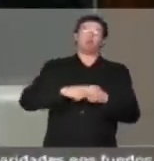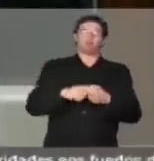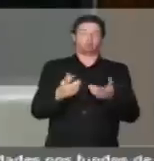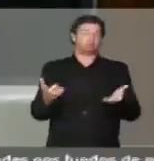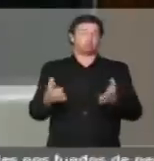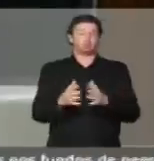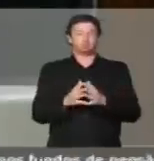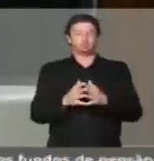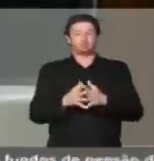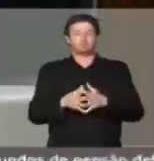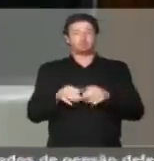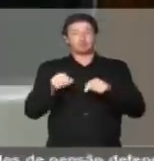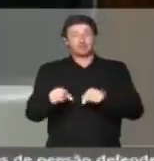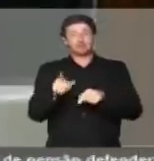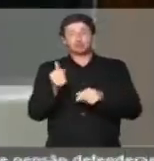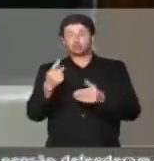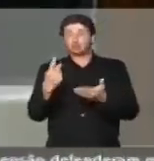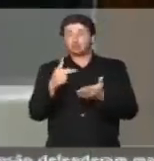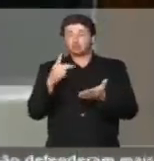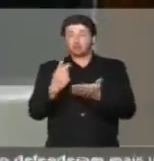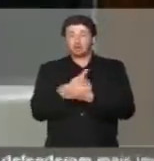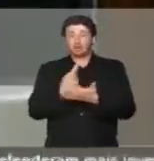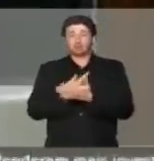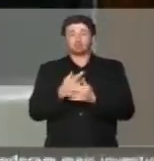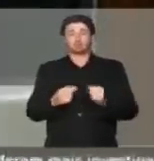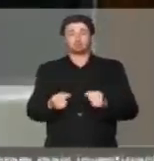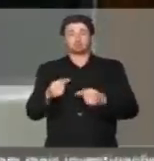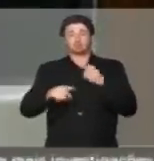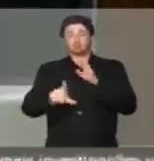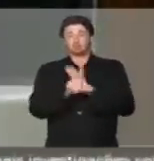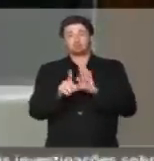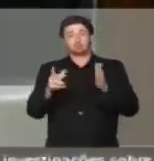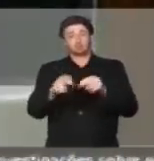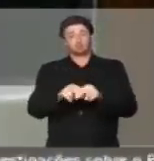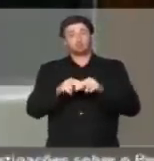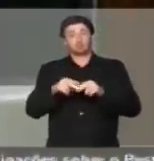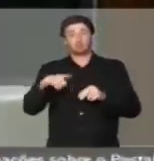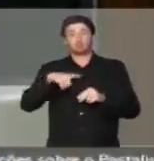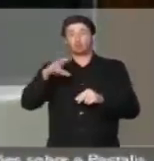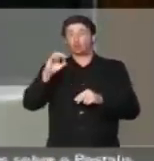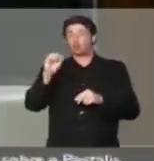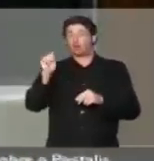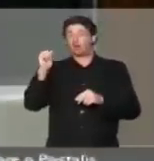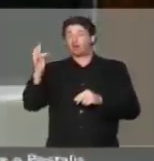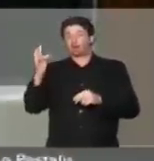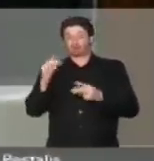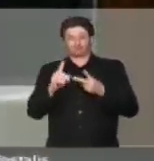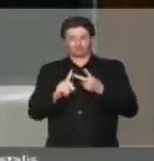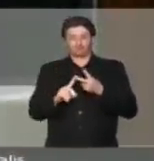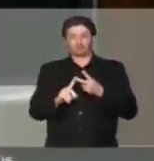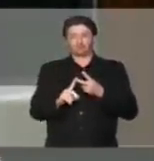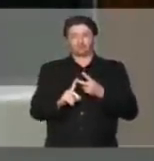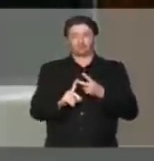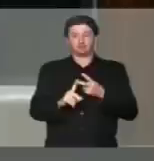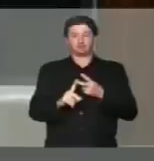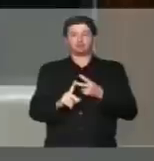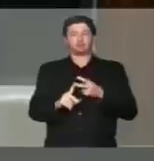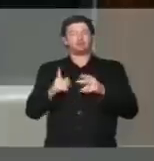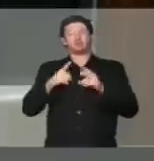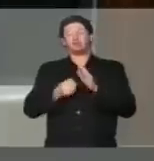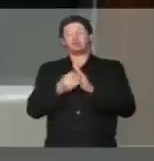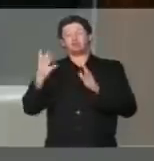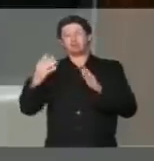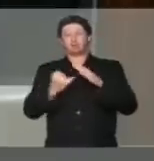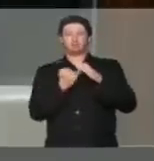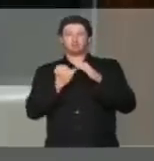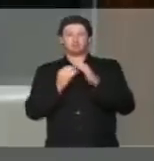análise, tais verbas ilegais. Para isso, há o COAF, há uma série